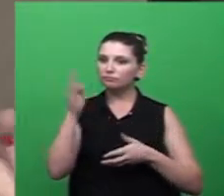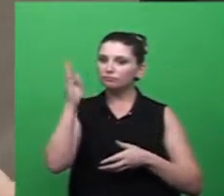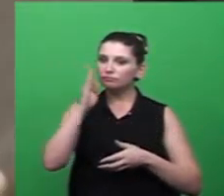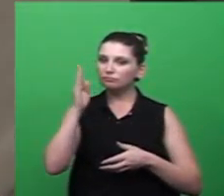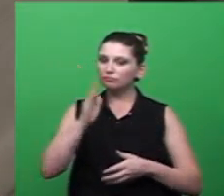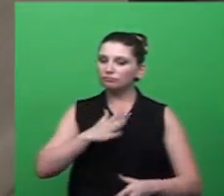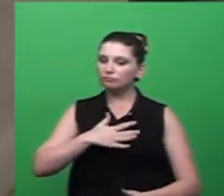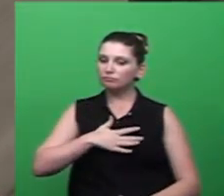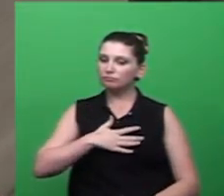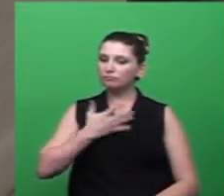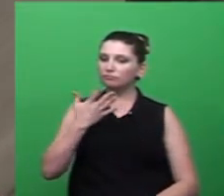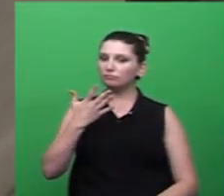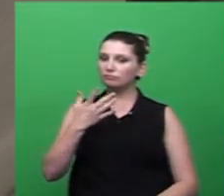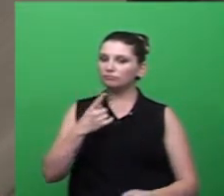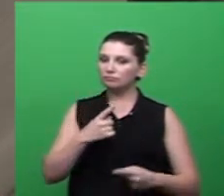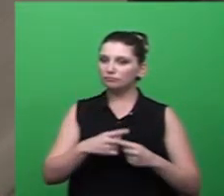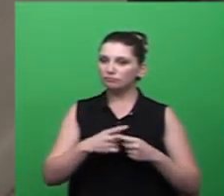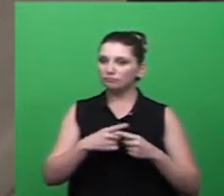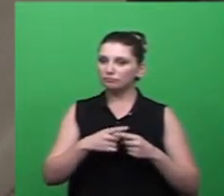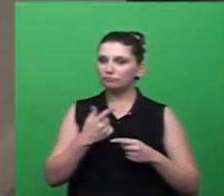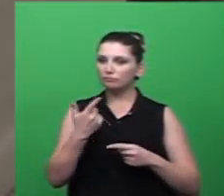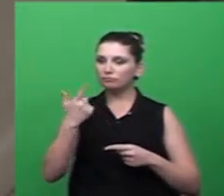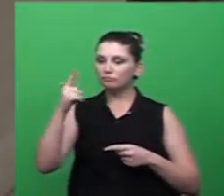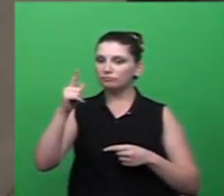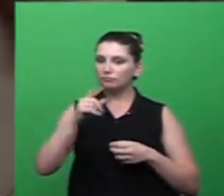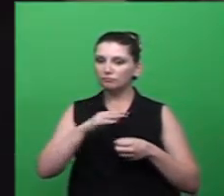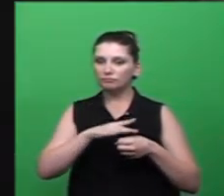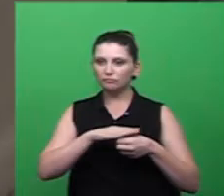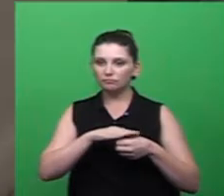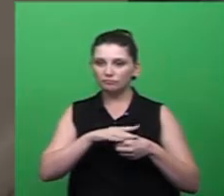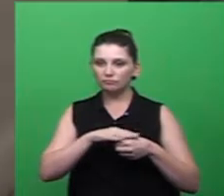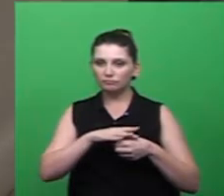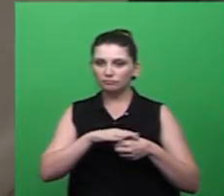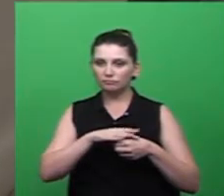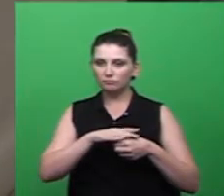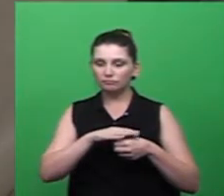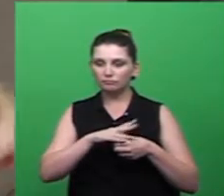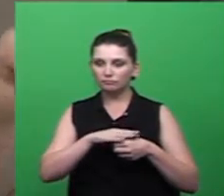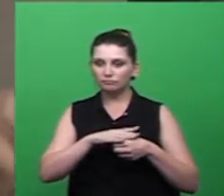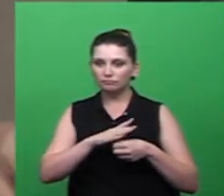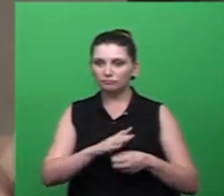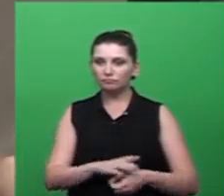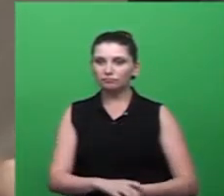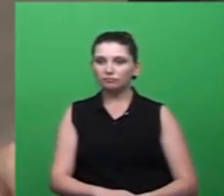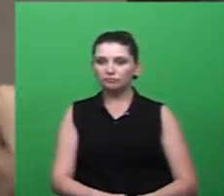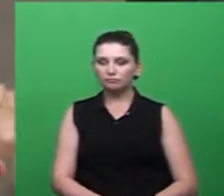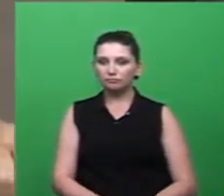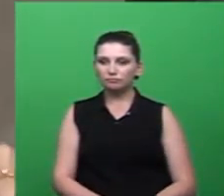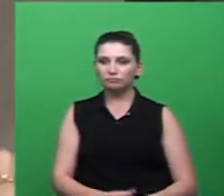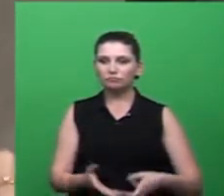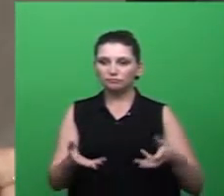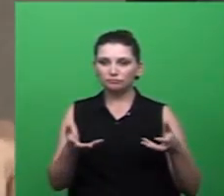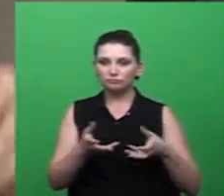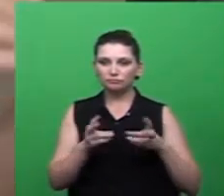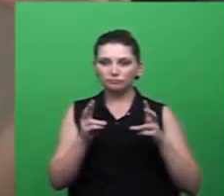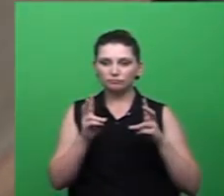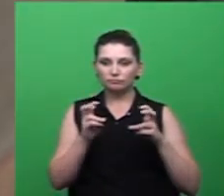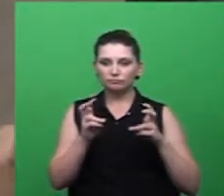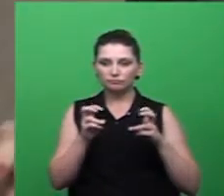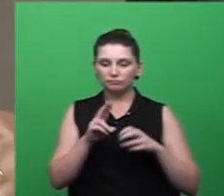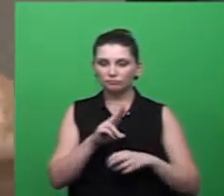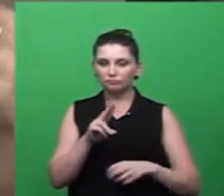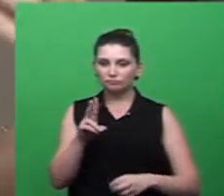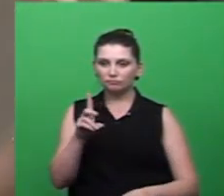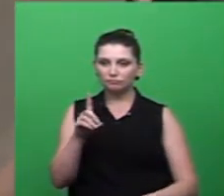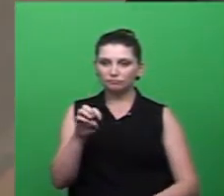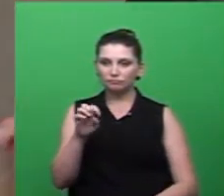vieram outras doenças junto com o mosquitinho e aí acordou realmente para essa situação então o tema deste ano foi a dengue a gente já